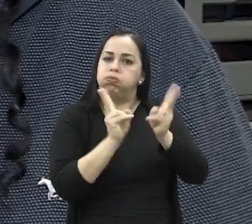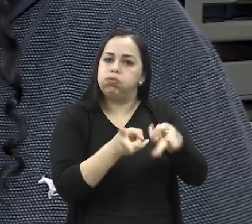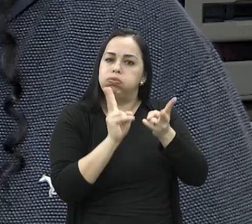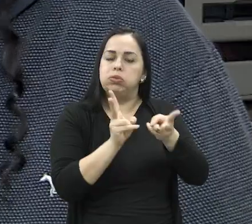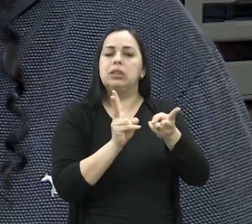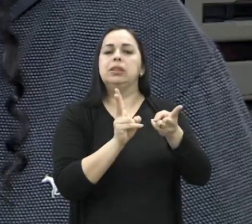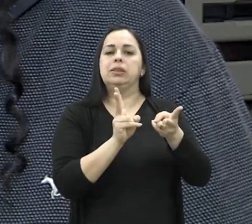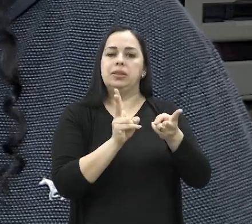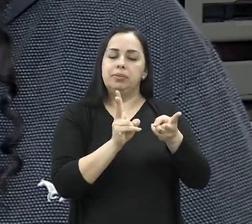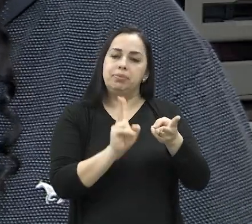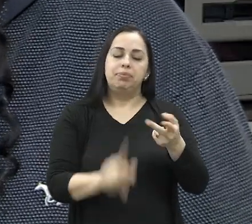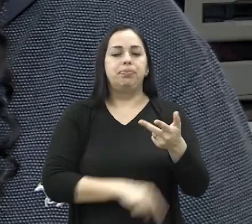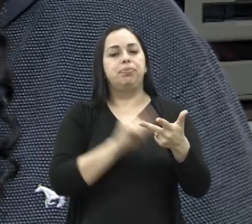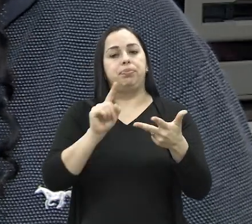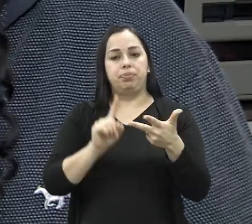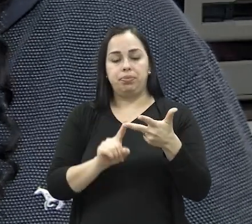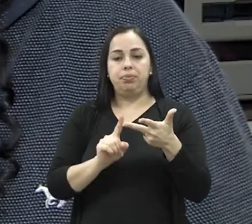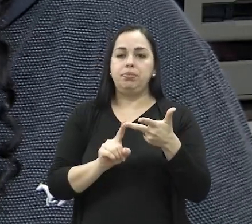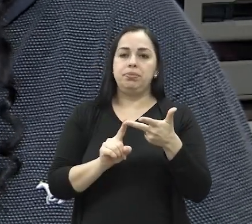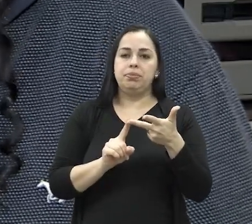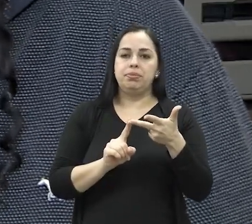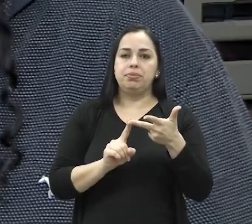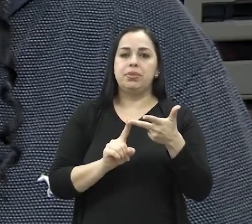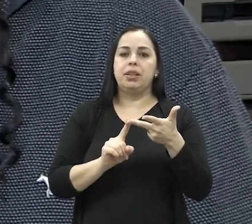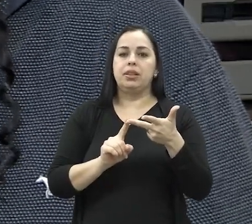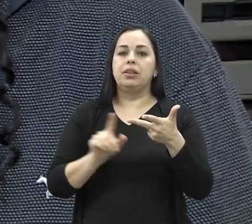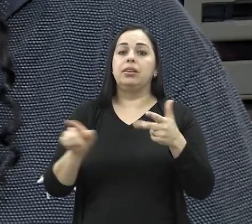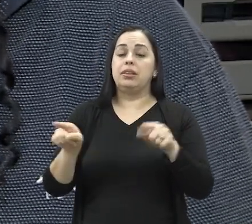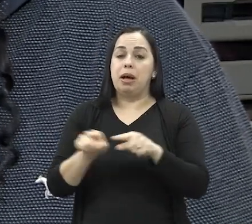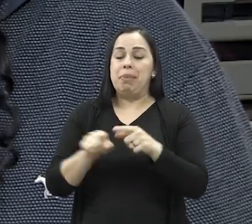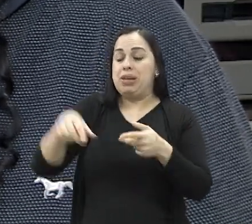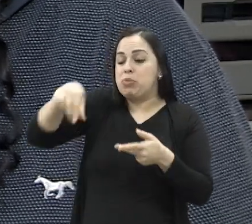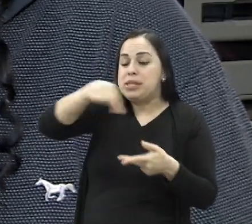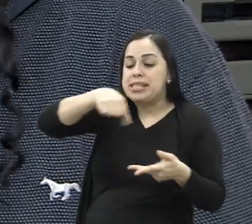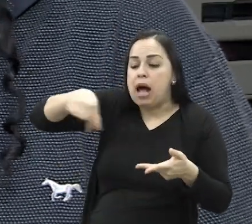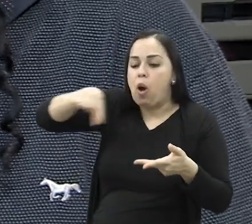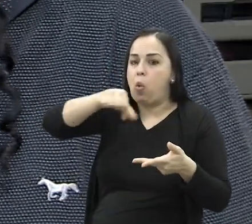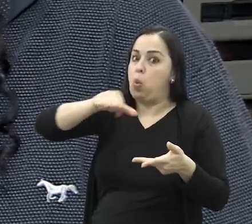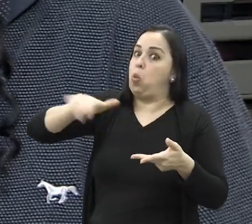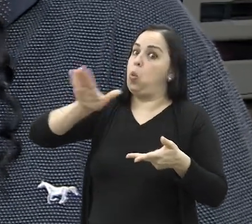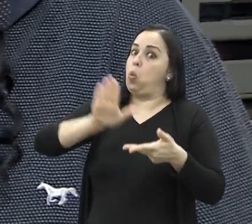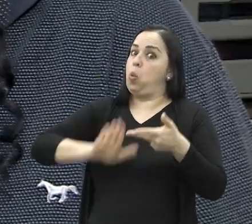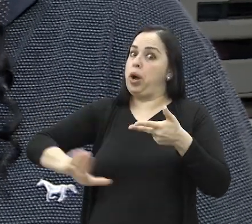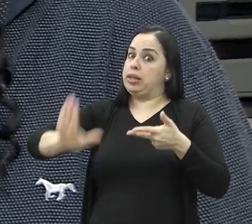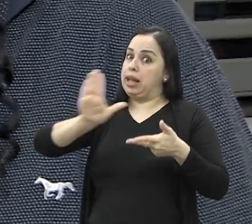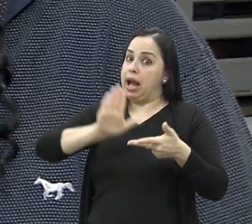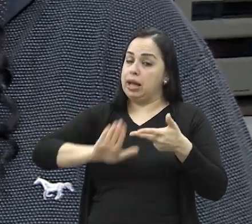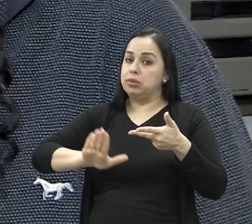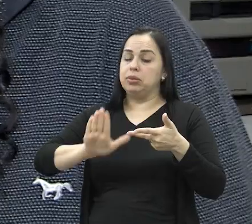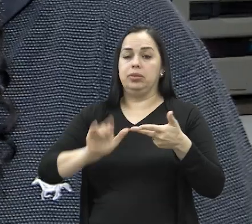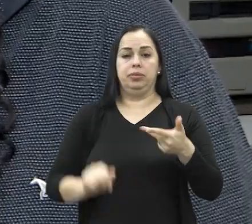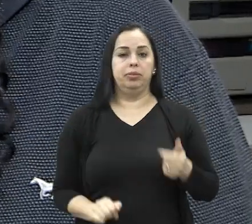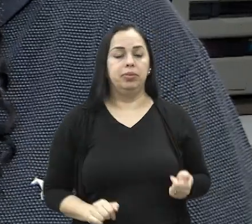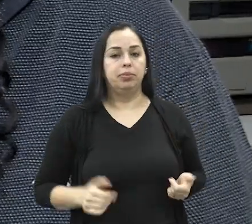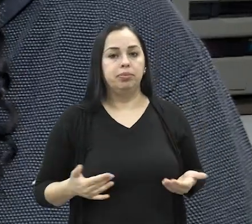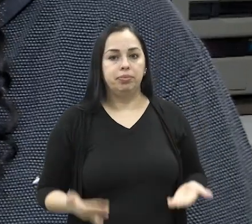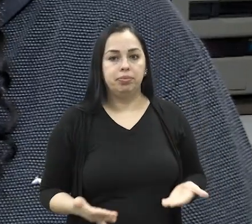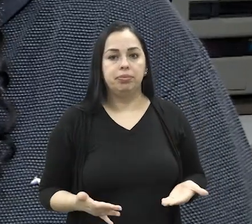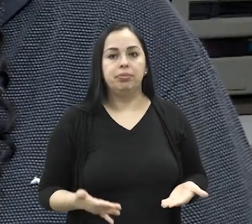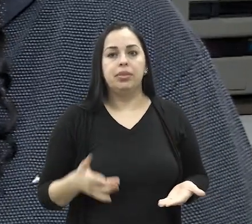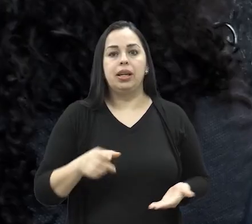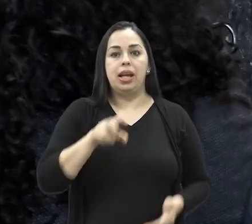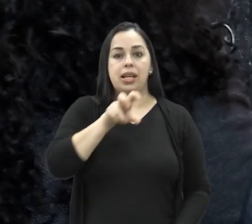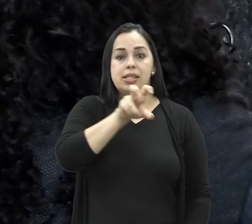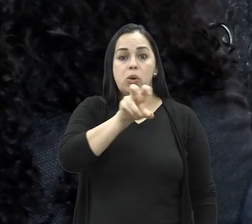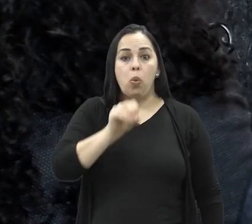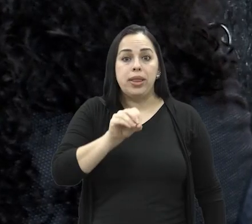saladas, sempre vegetais. Tomo muito cuidado com a quantidade de sal. Isso é uma coisa que eu tenho que